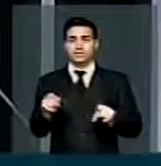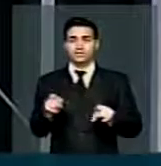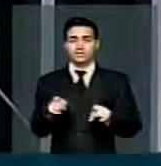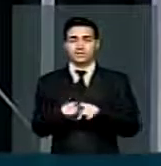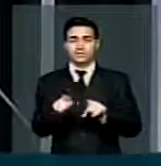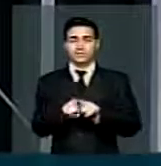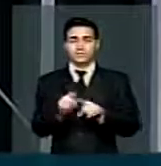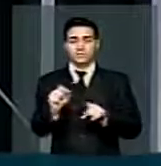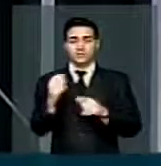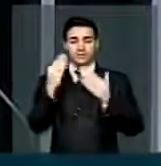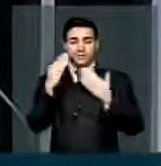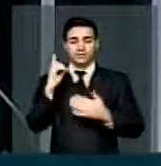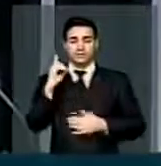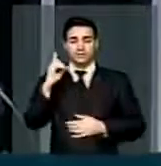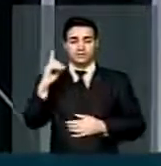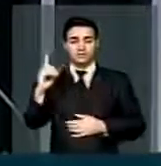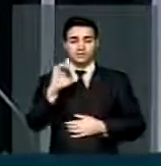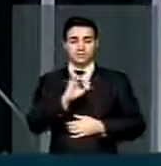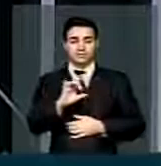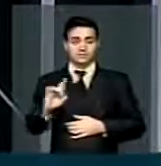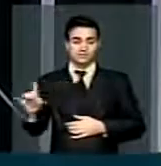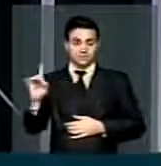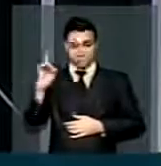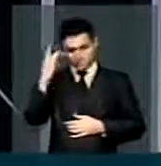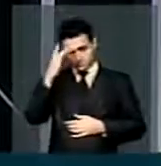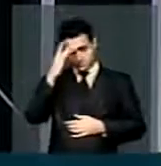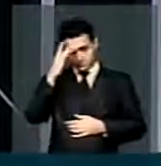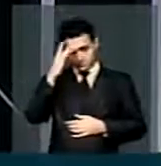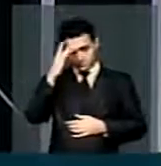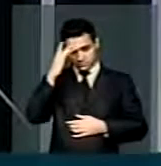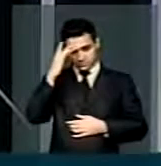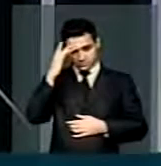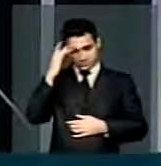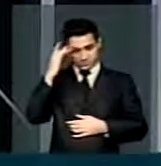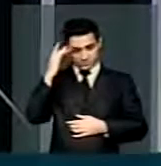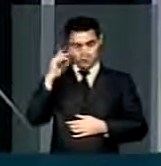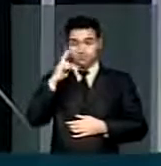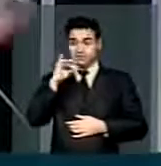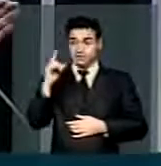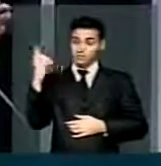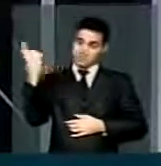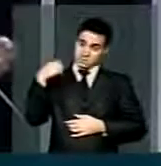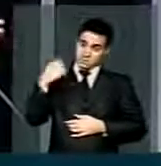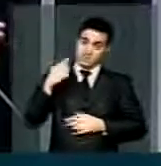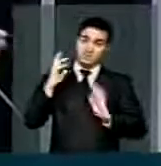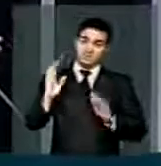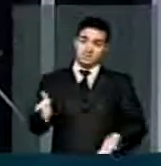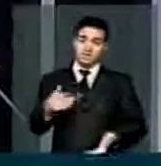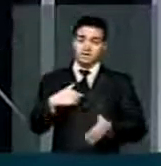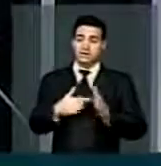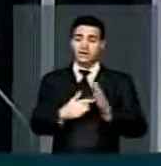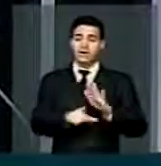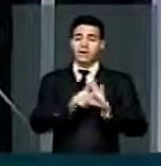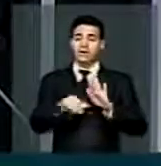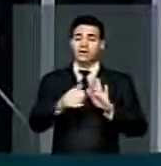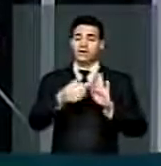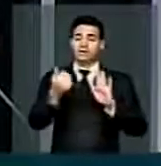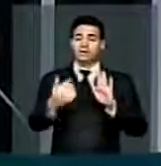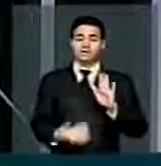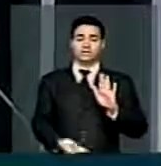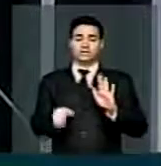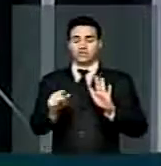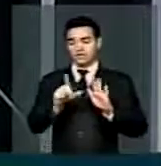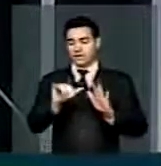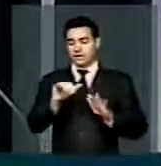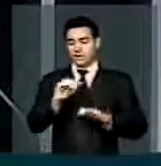Graças a Deus que eu fui repreendido pelos meus pais. Agora, o que a lei diz, essa lei que nós chamamos a Lei da